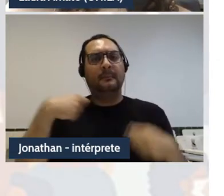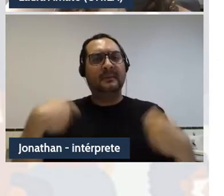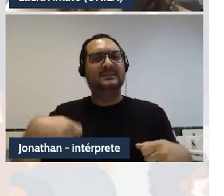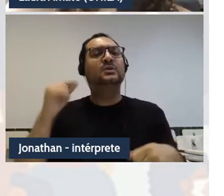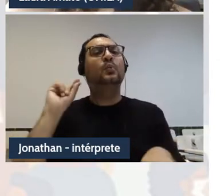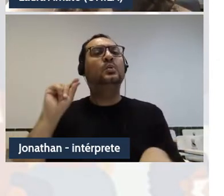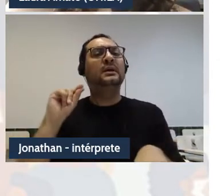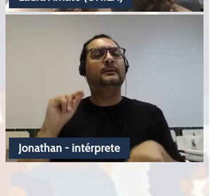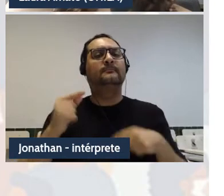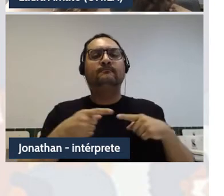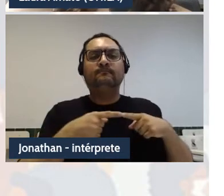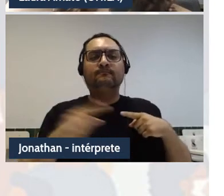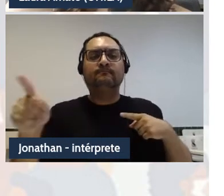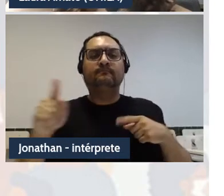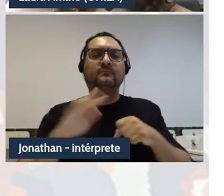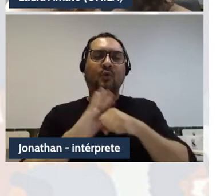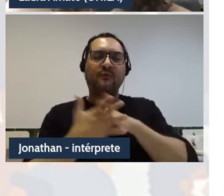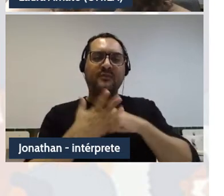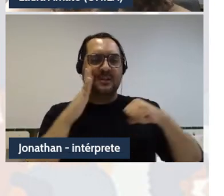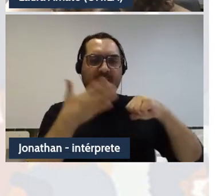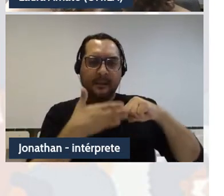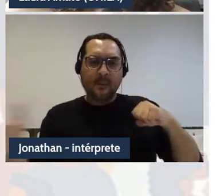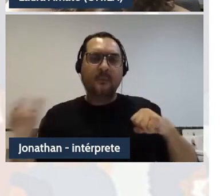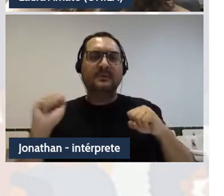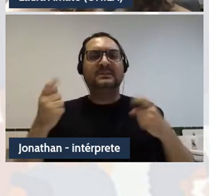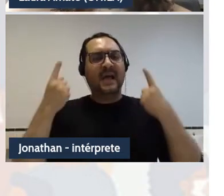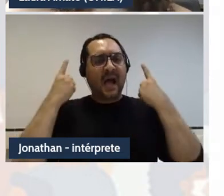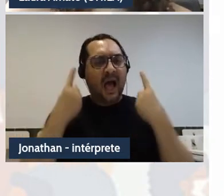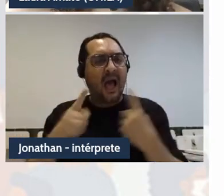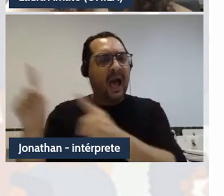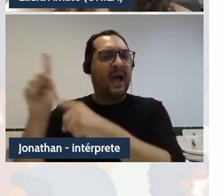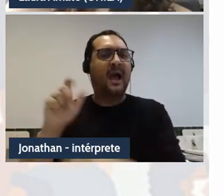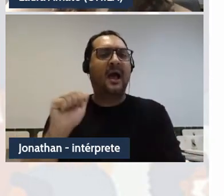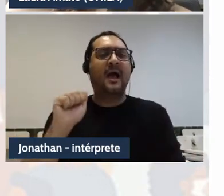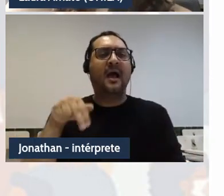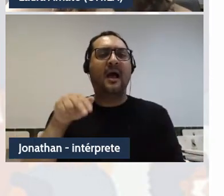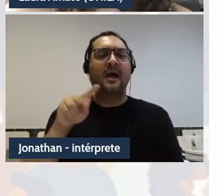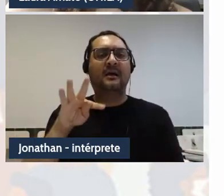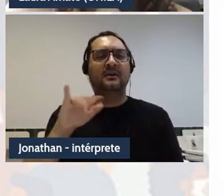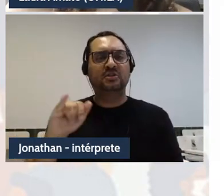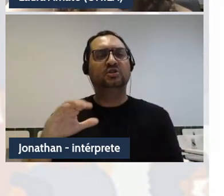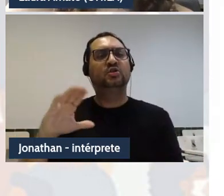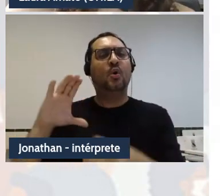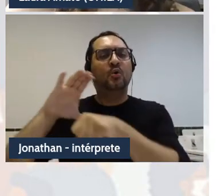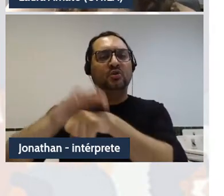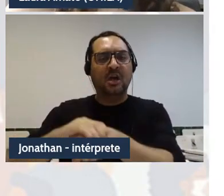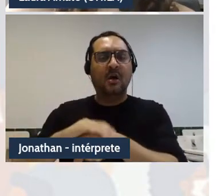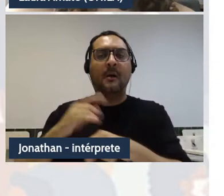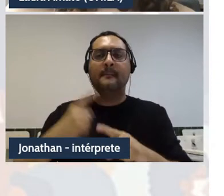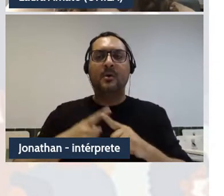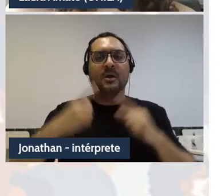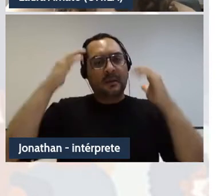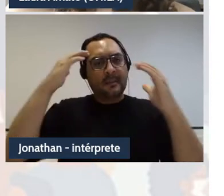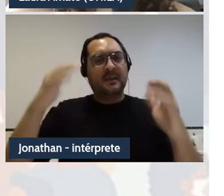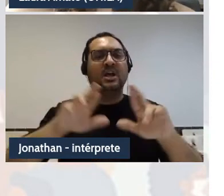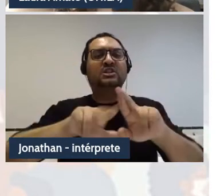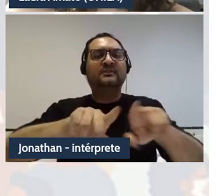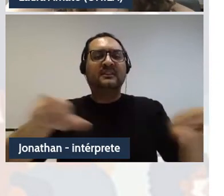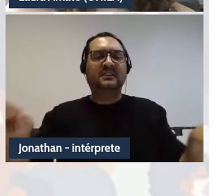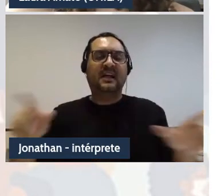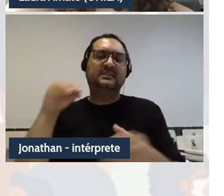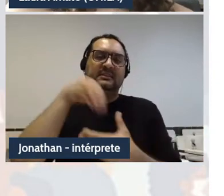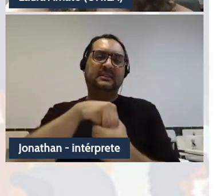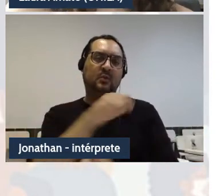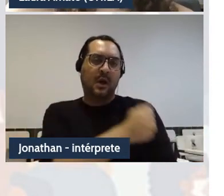cotidianas o exercício anticolonial proposto pela diversidade que nos apresenta cotidianamente em sala de aula,